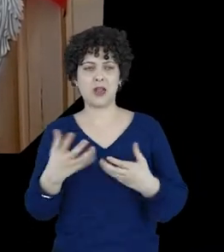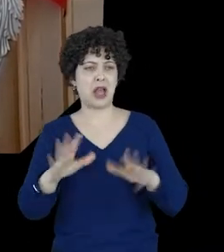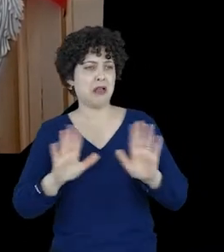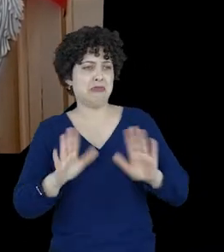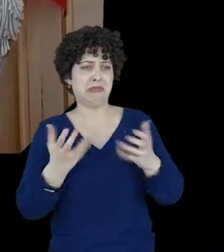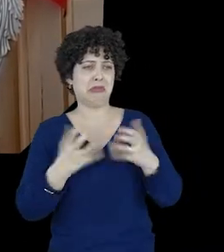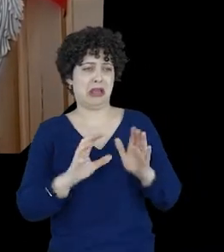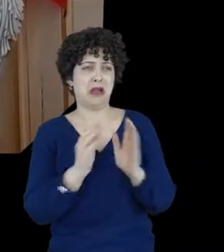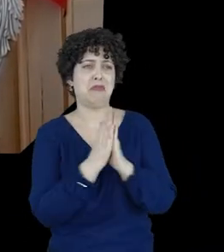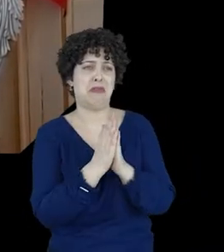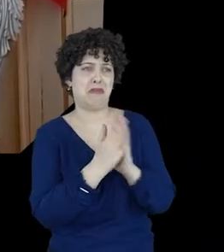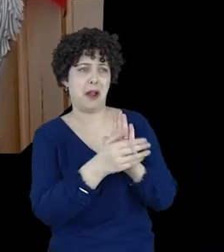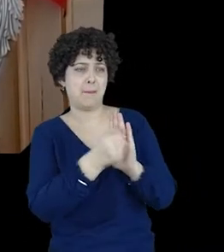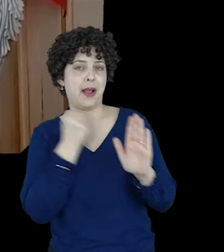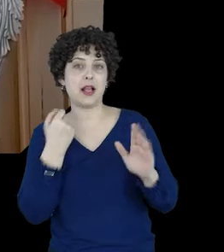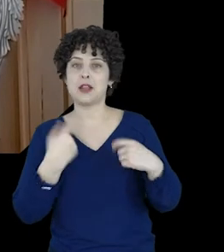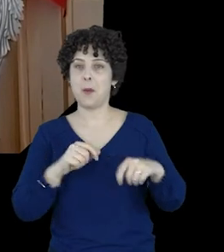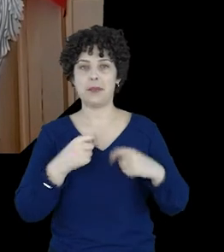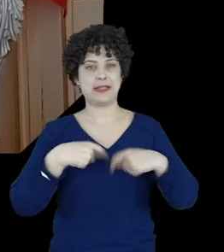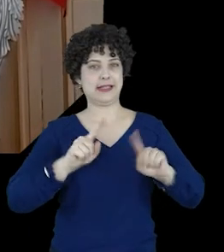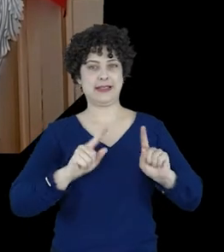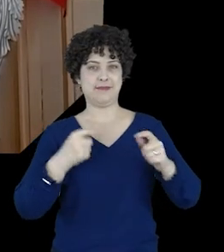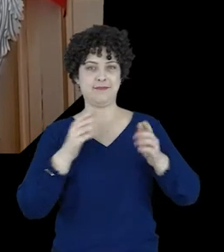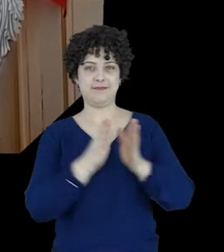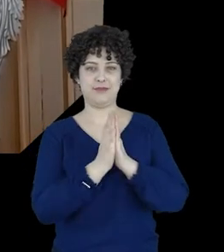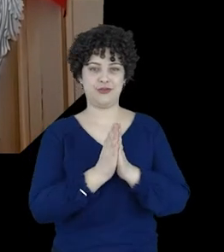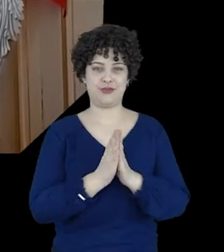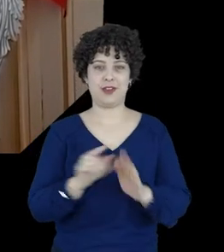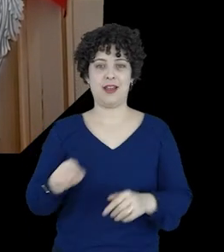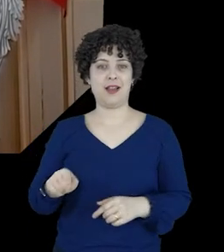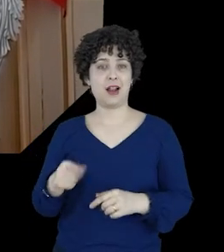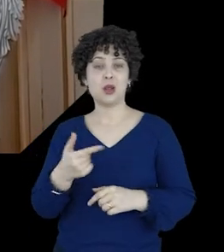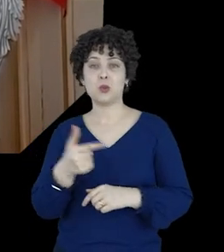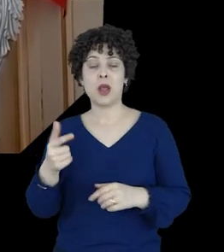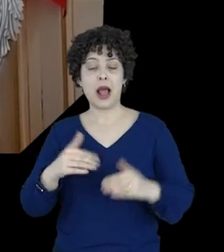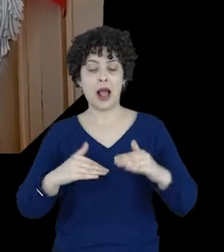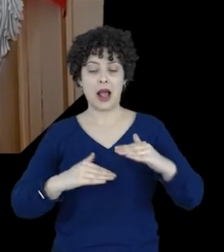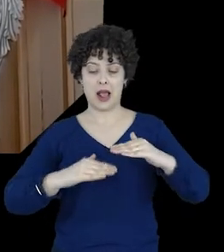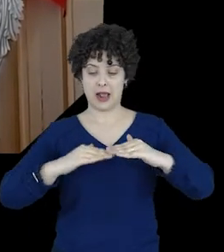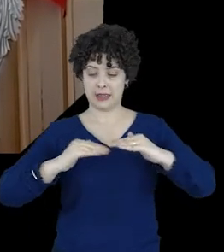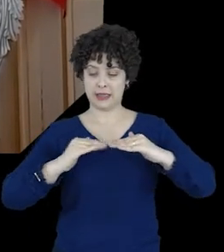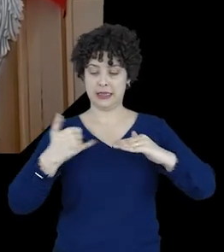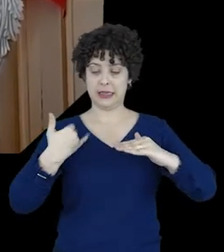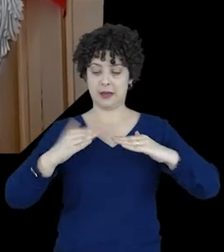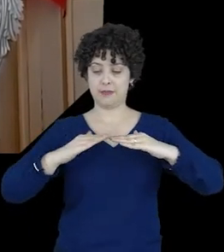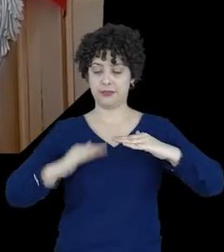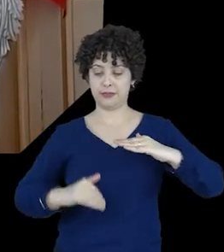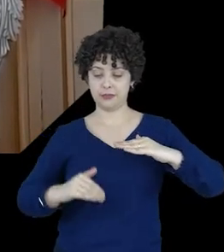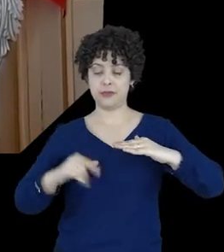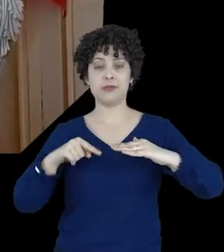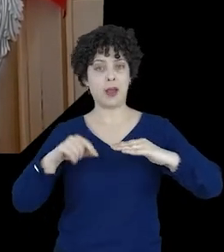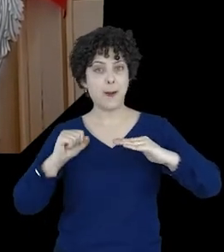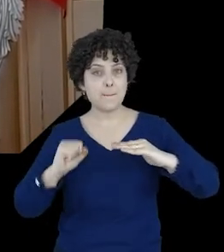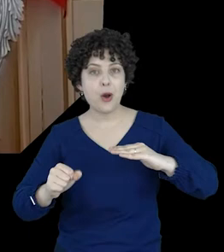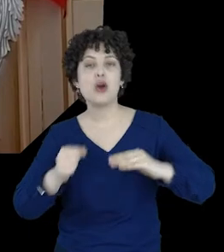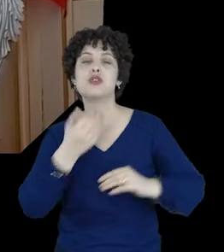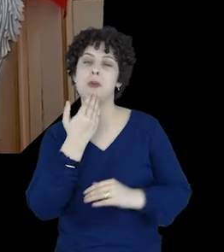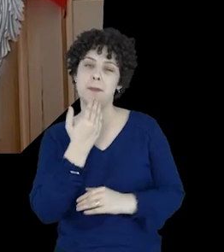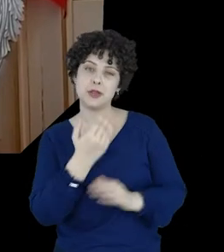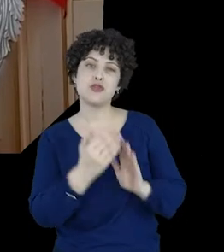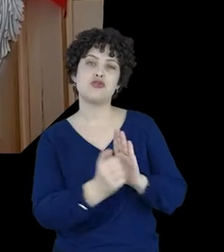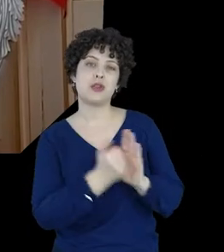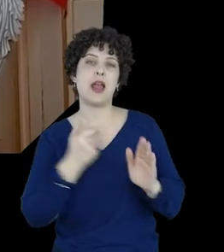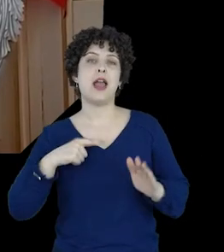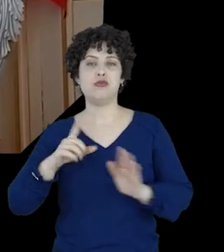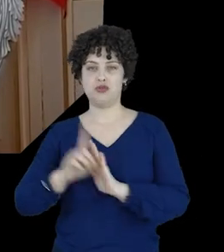ela não quer mais ver nas redes sociais e plataformas, ainda que ela não tenha chegado à idade da emancipação ou